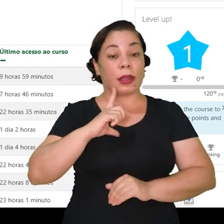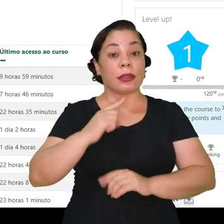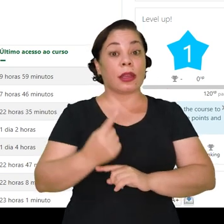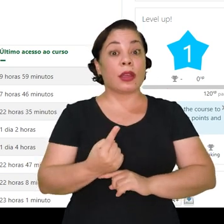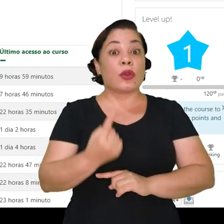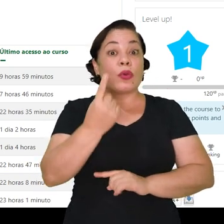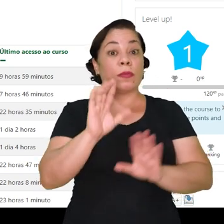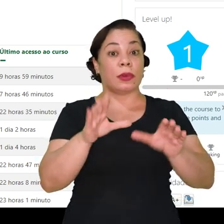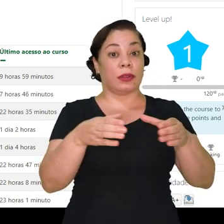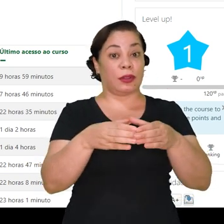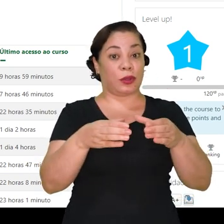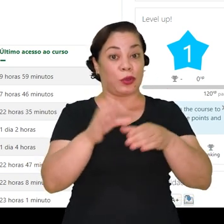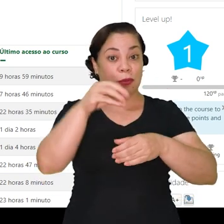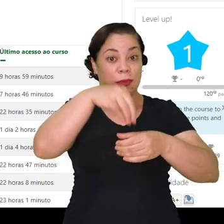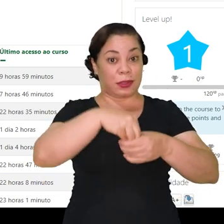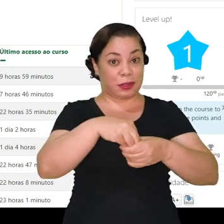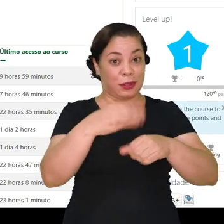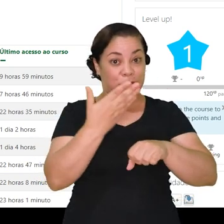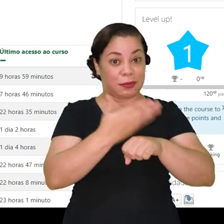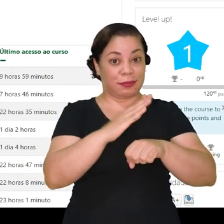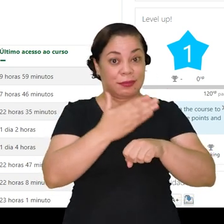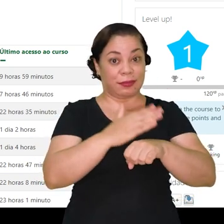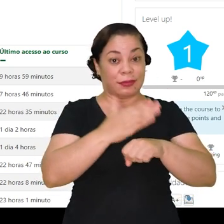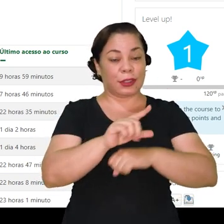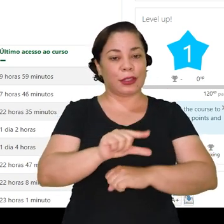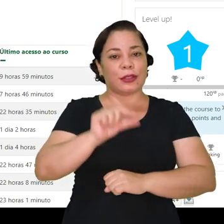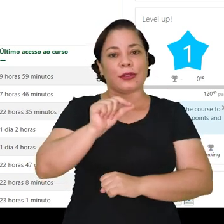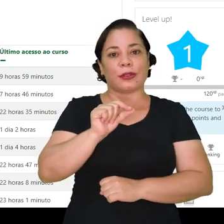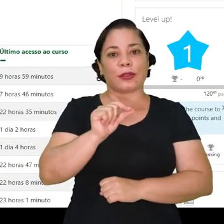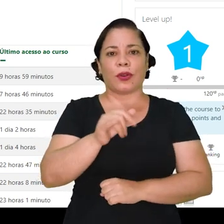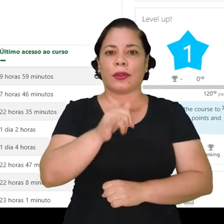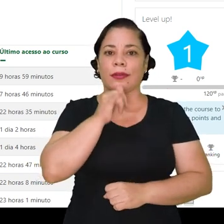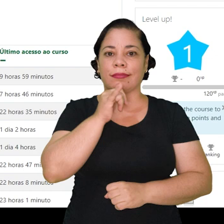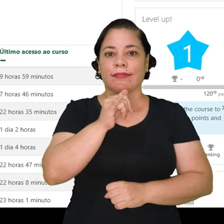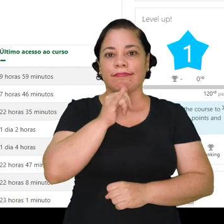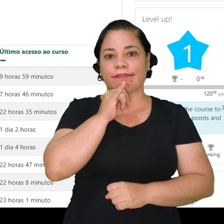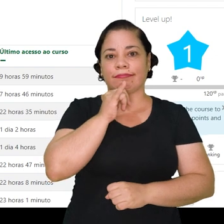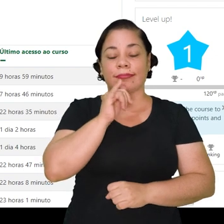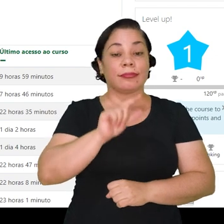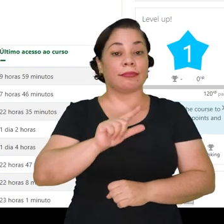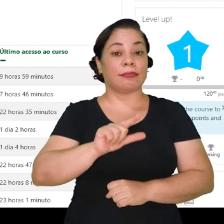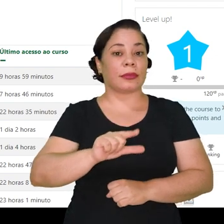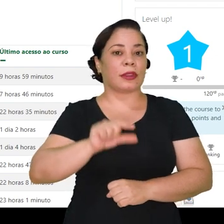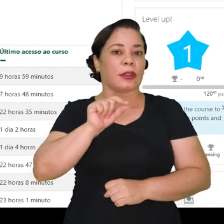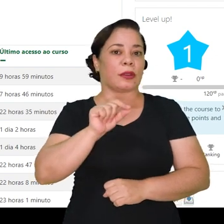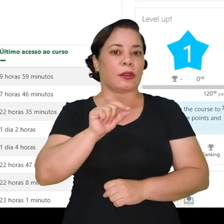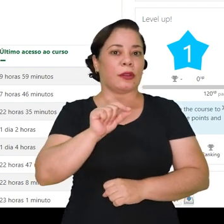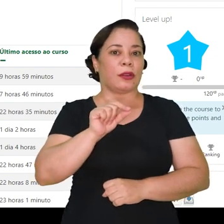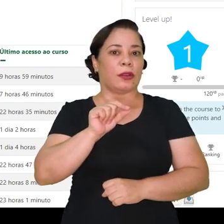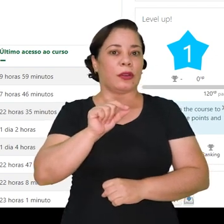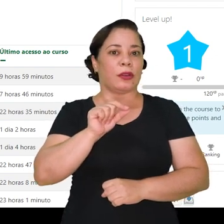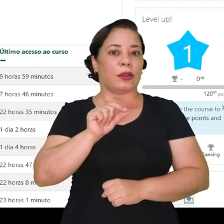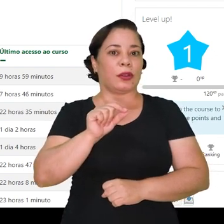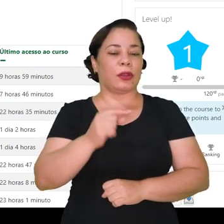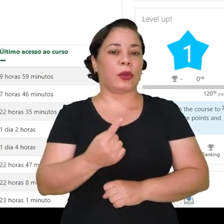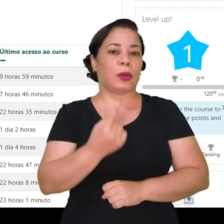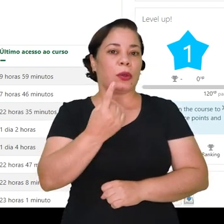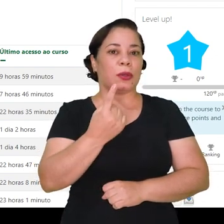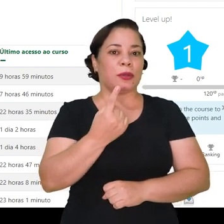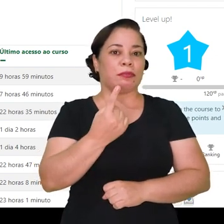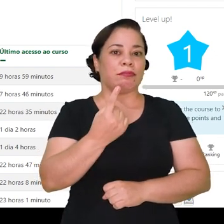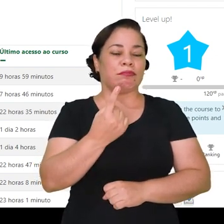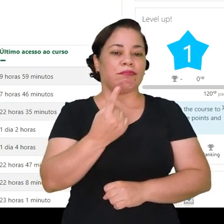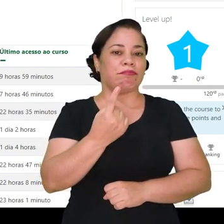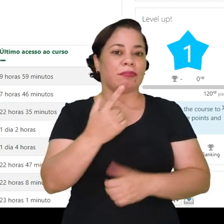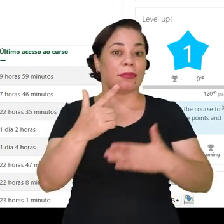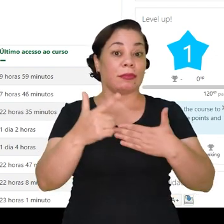que você vai ter apenas uma turma nessa sala. Então, você vai escolher aqui, por exemplo, você vai escolher o papel, que